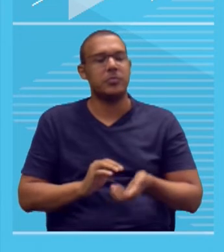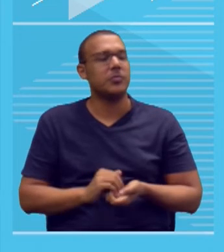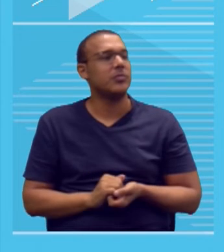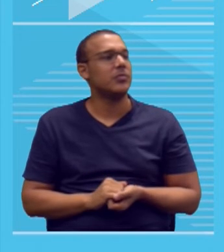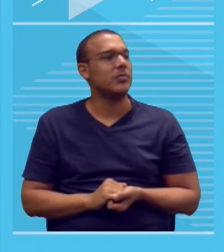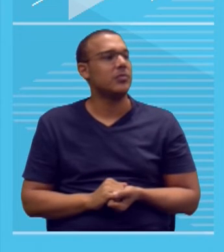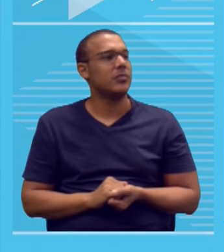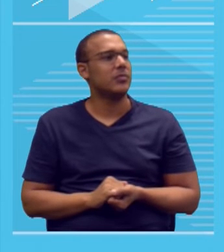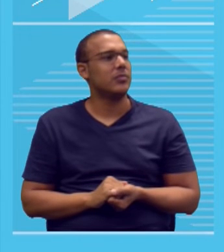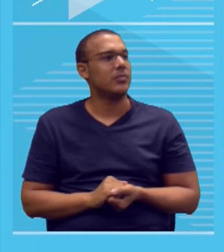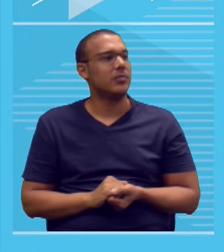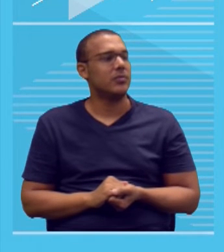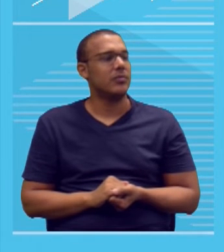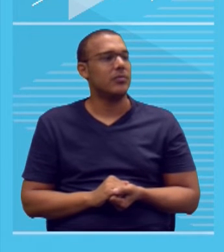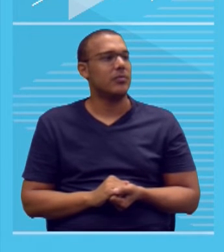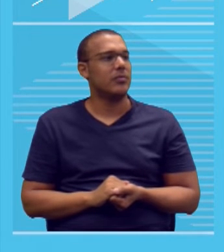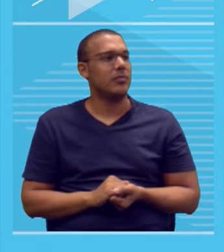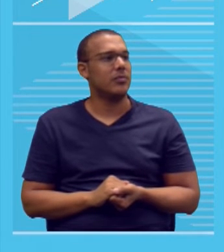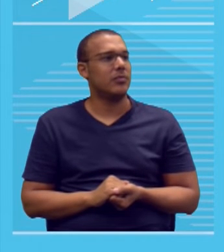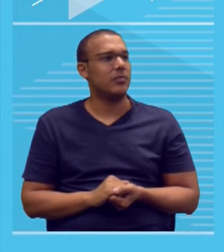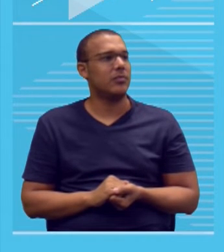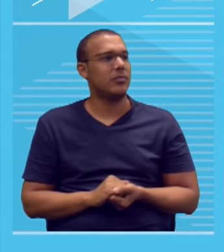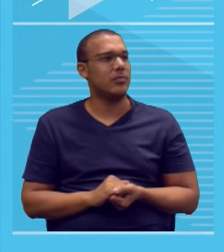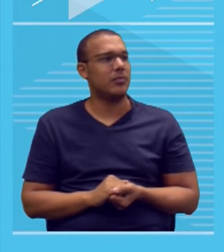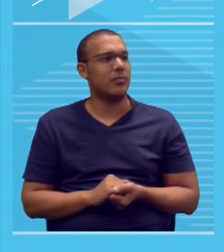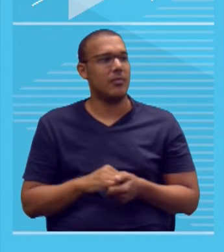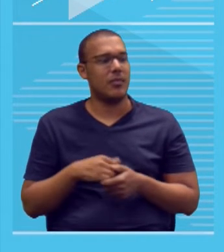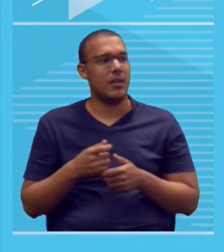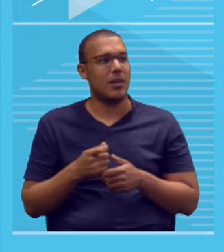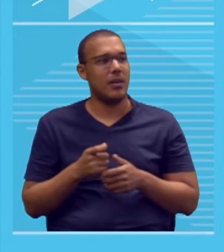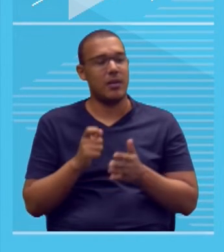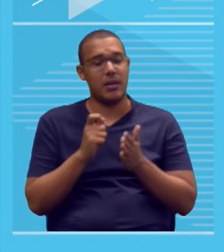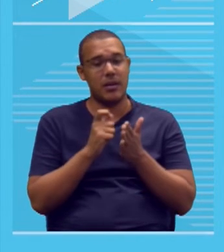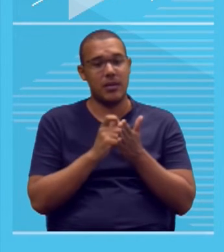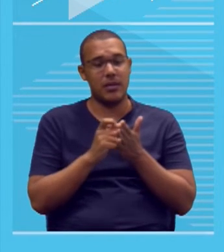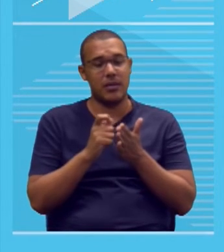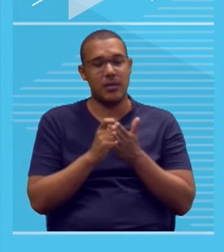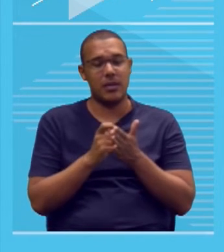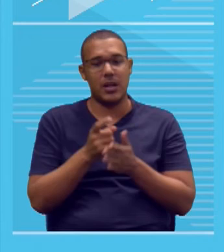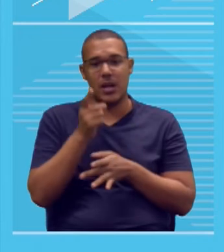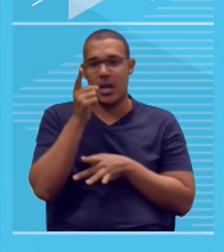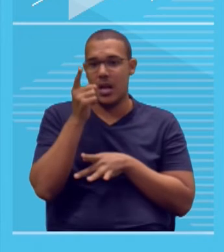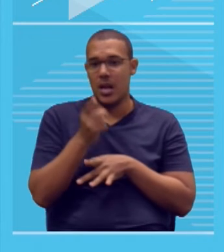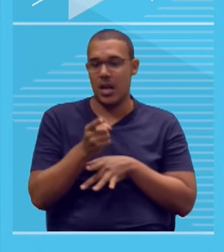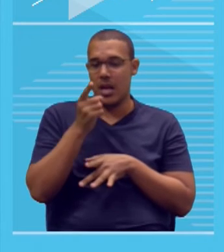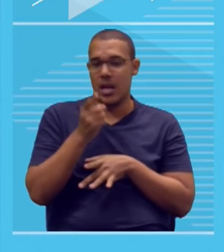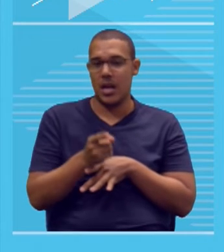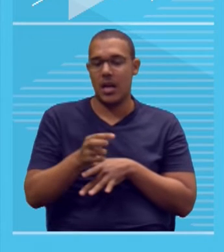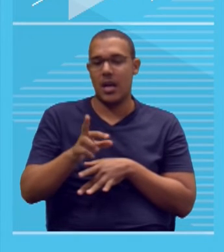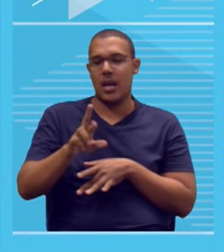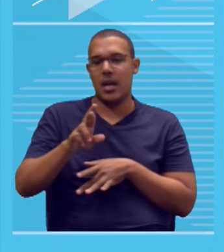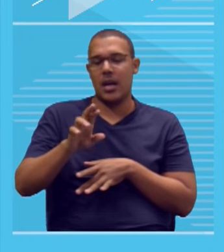construídos ao longo de sua formação, redija, que você tem um imperativo claríssimo, né?